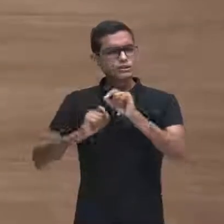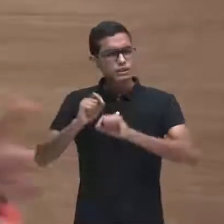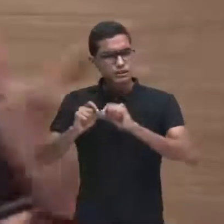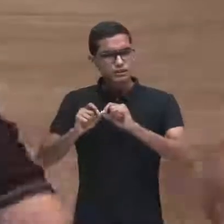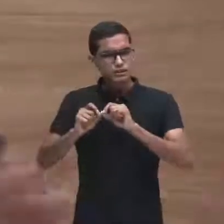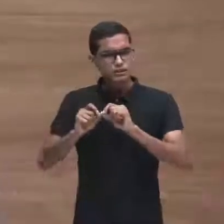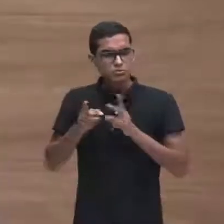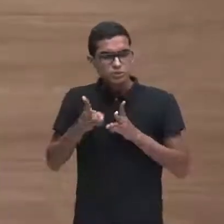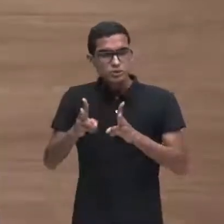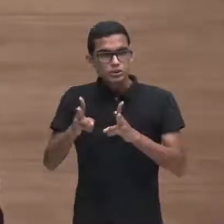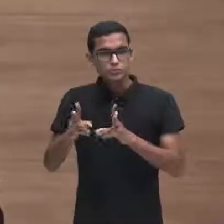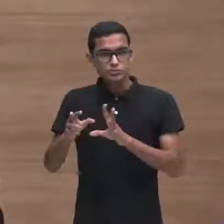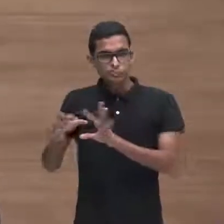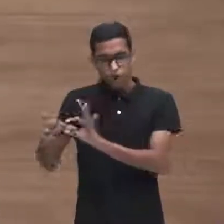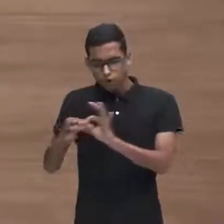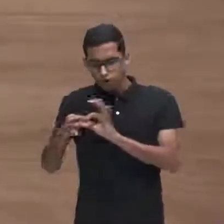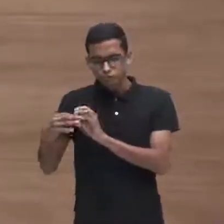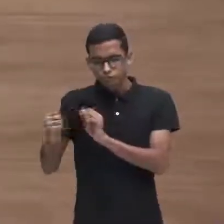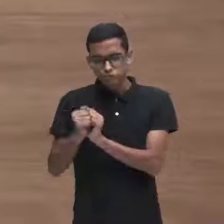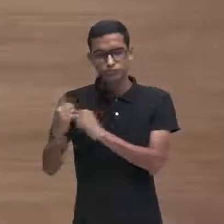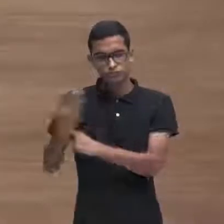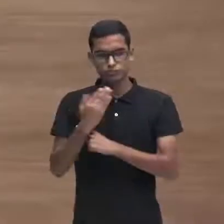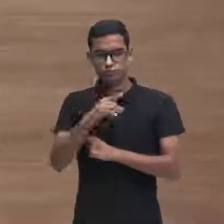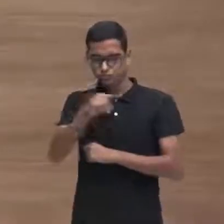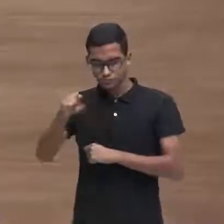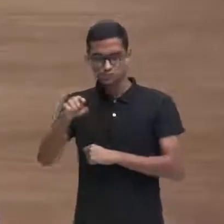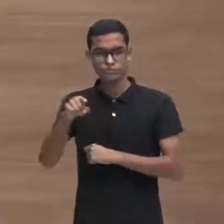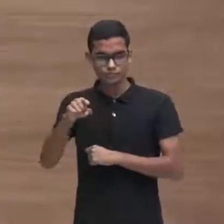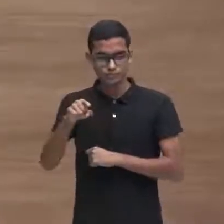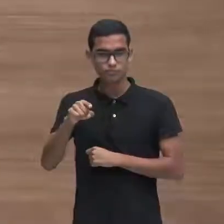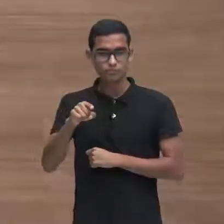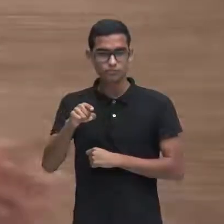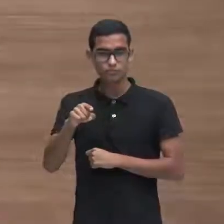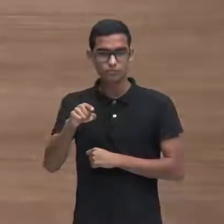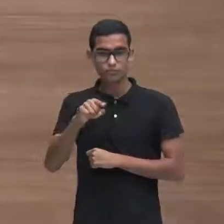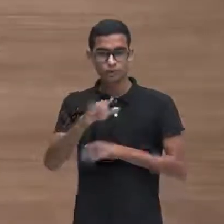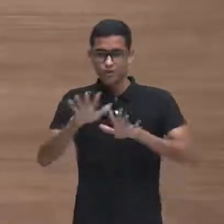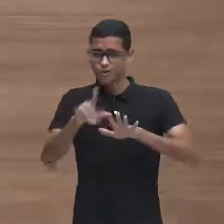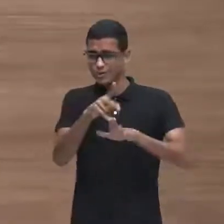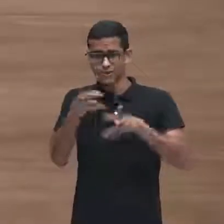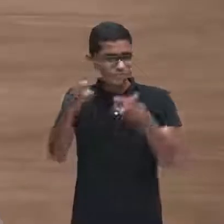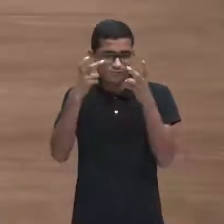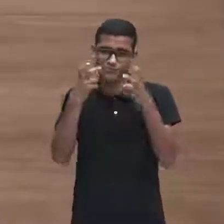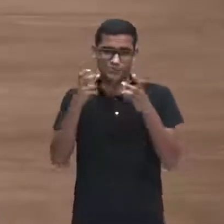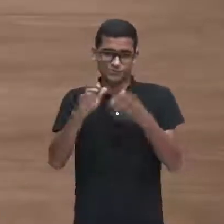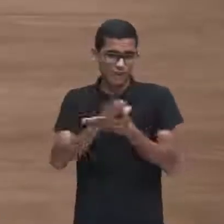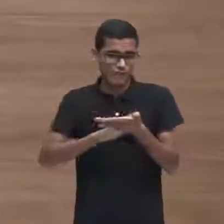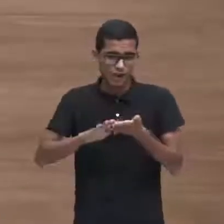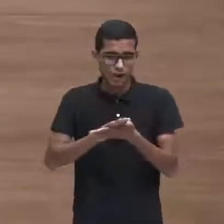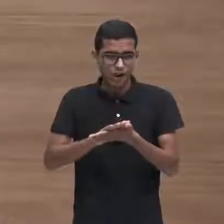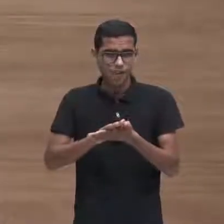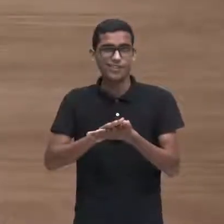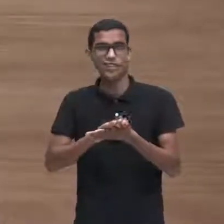constantemente junto a você só que você algumas vezes não consegue perceber algumas vezes você na realidade